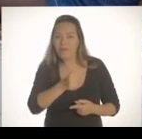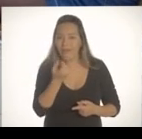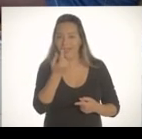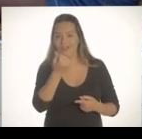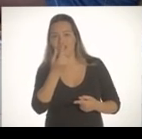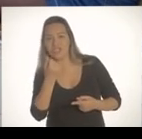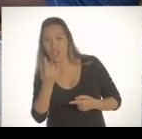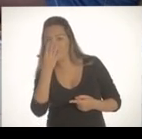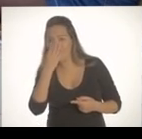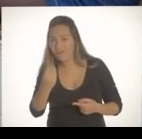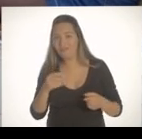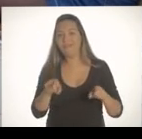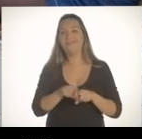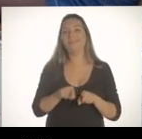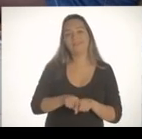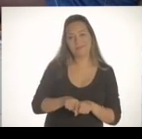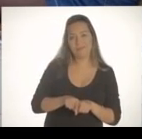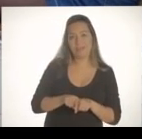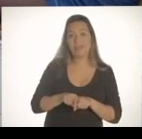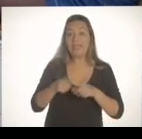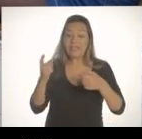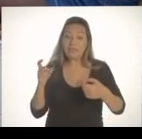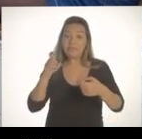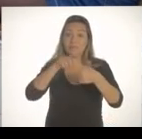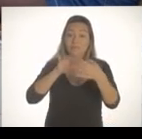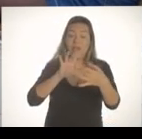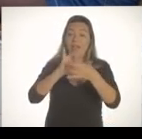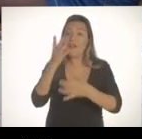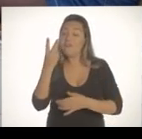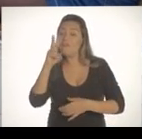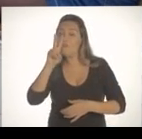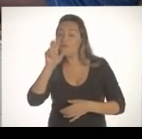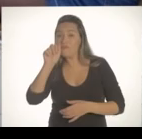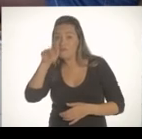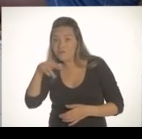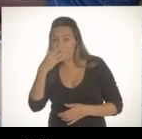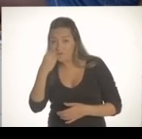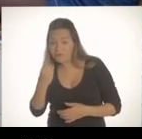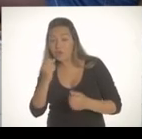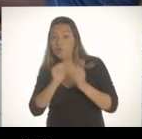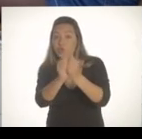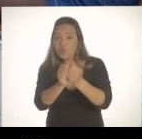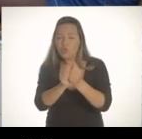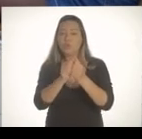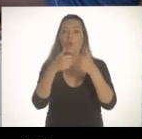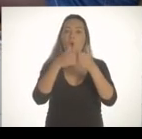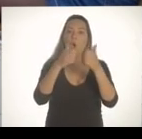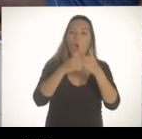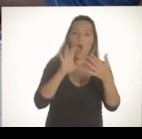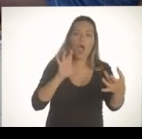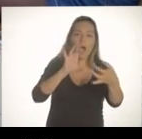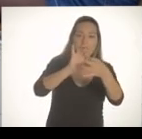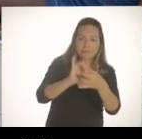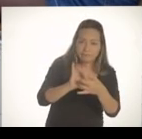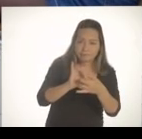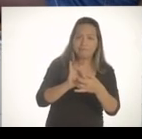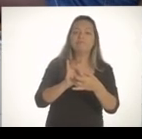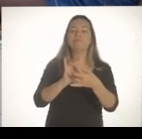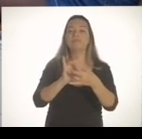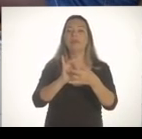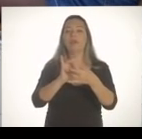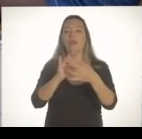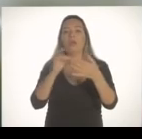bairros da Zona Oeste, no Rio de Janeiro. E faltou você fazer com que esse serviço de vã integrasse com o ônibus. Não precisa a vã